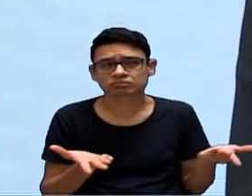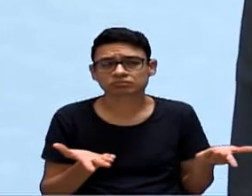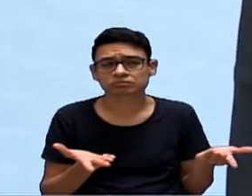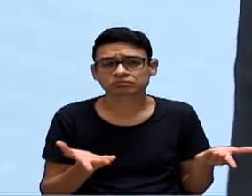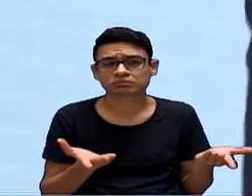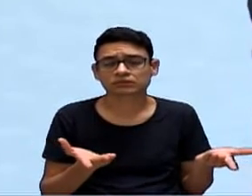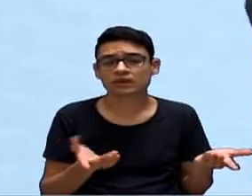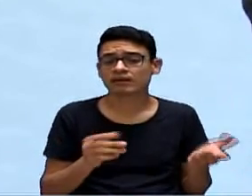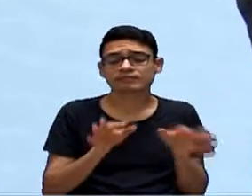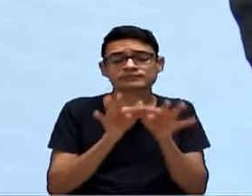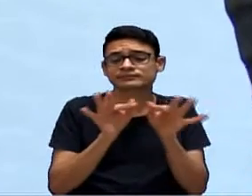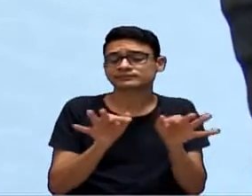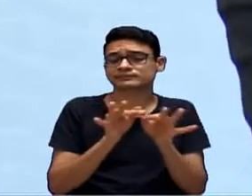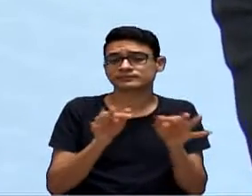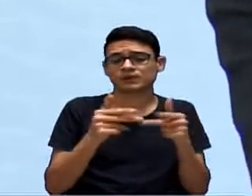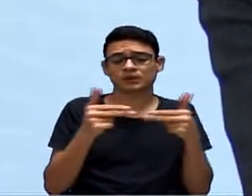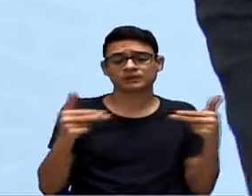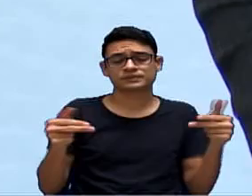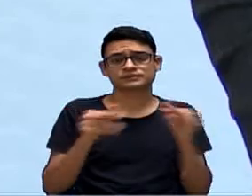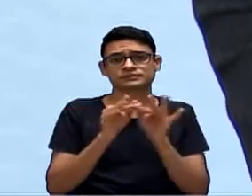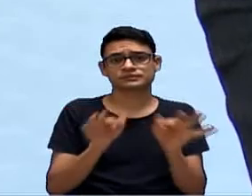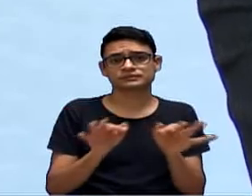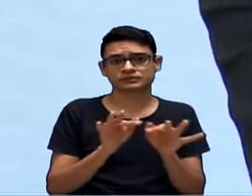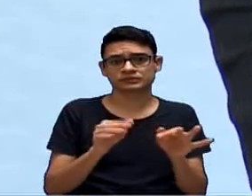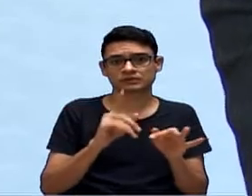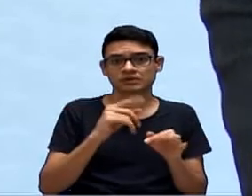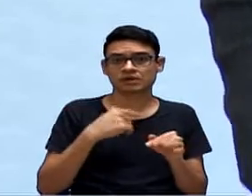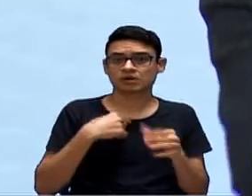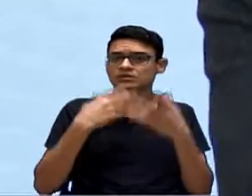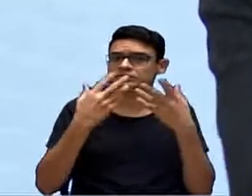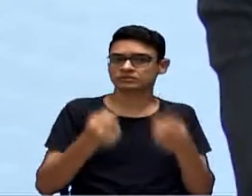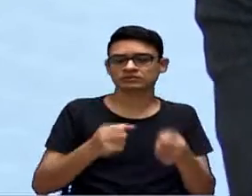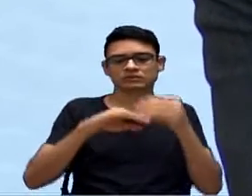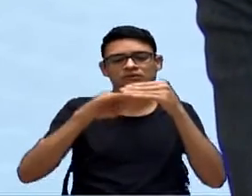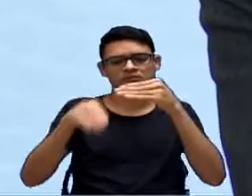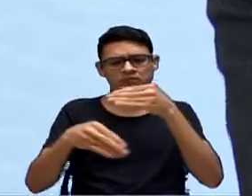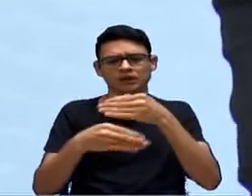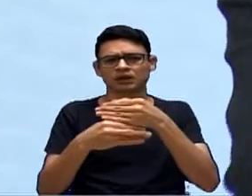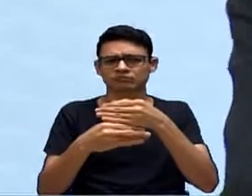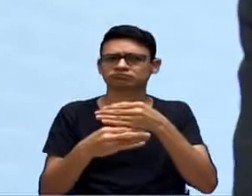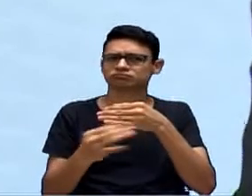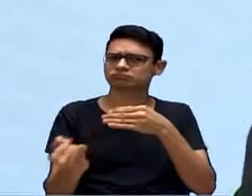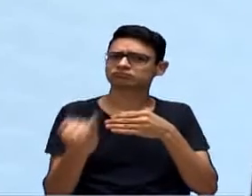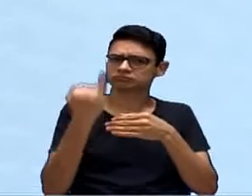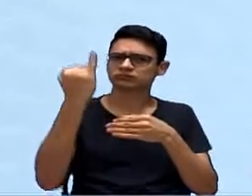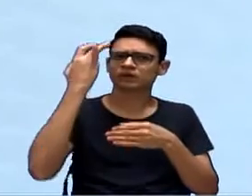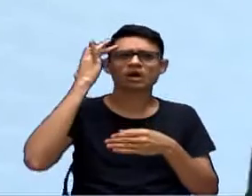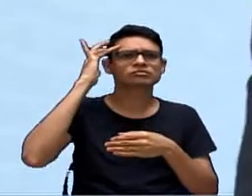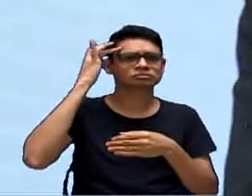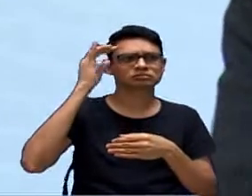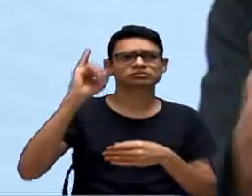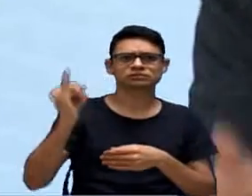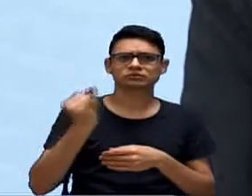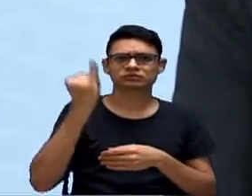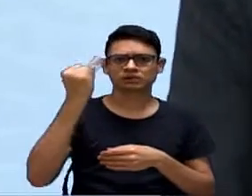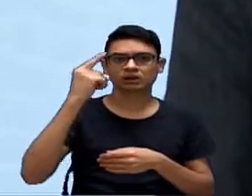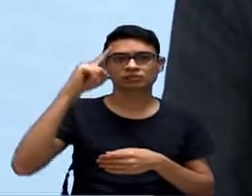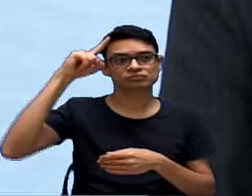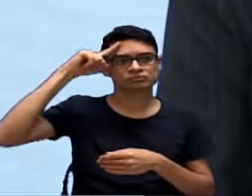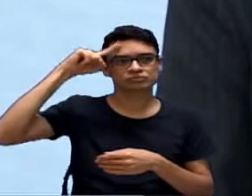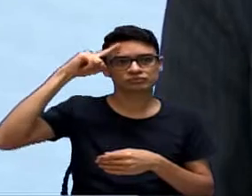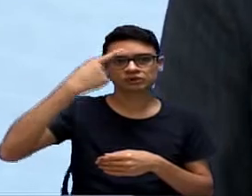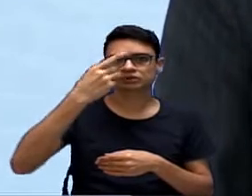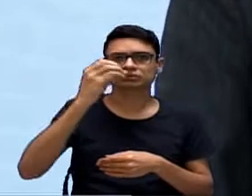coisas muito simples. Nós já tivemos, aceitei a emenda do senhor, achei importante que seja, a cada 10 dias, seja